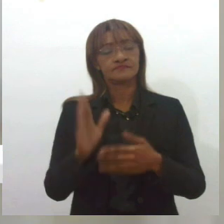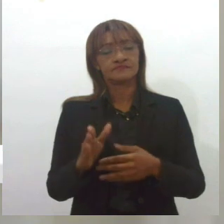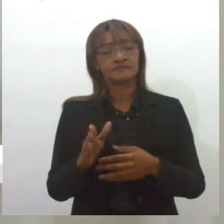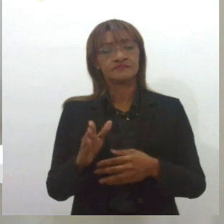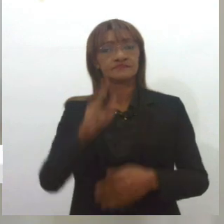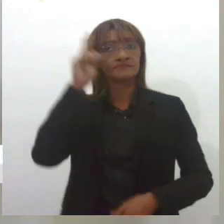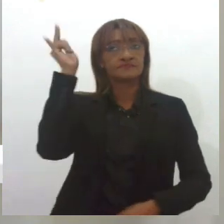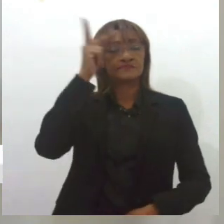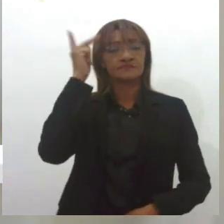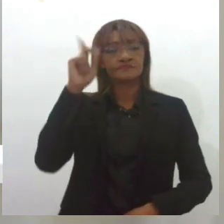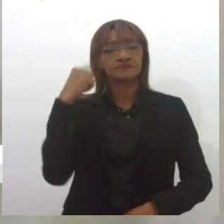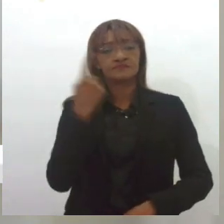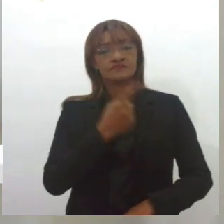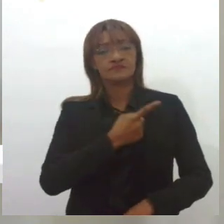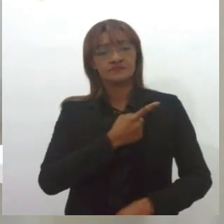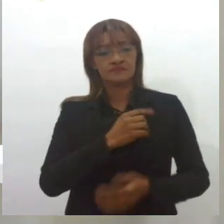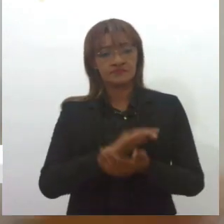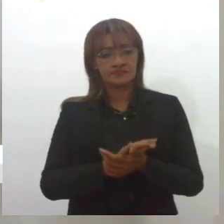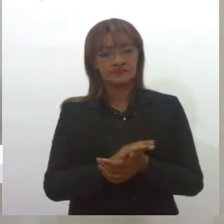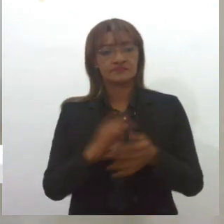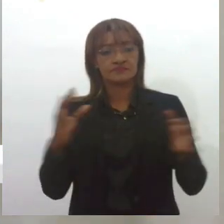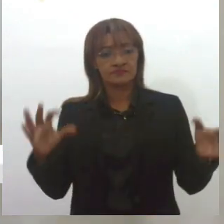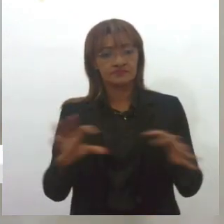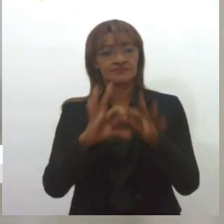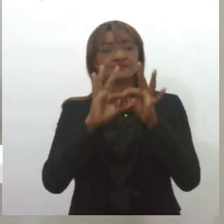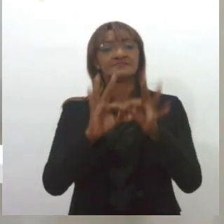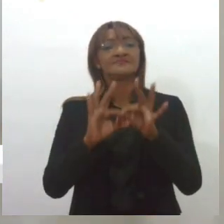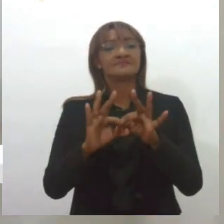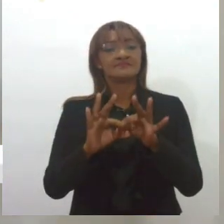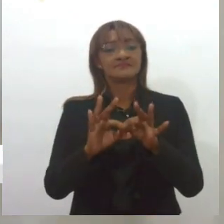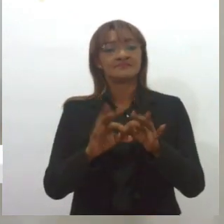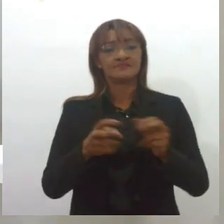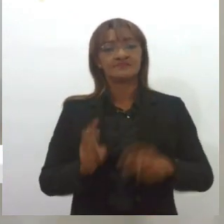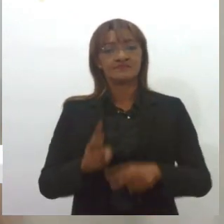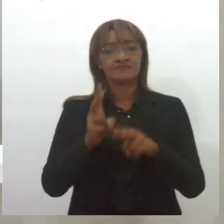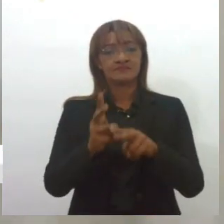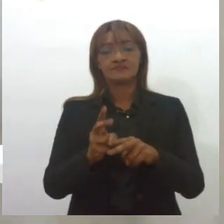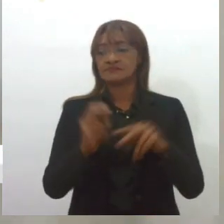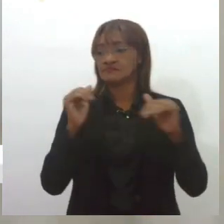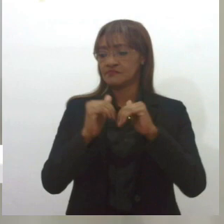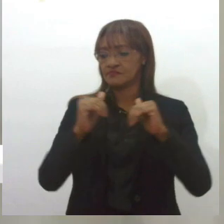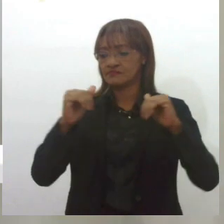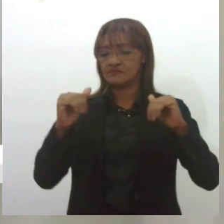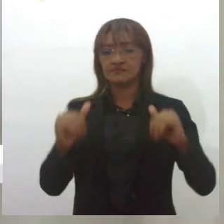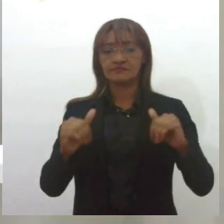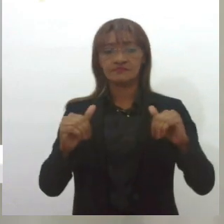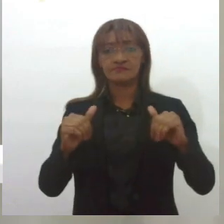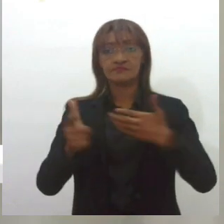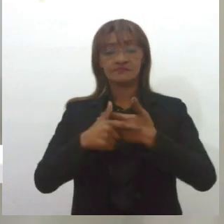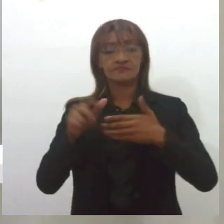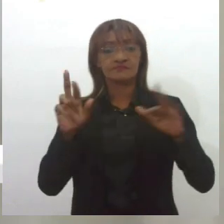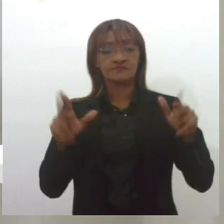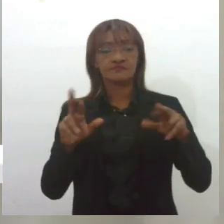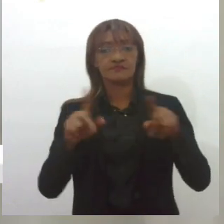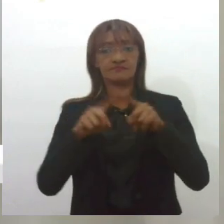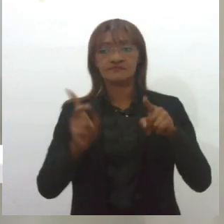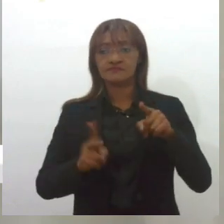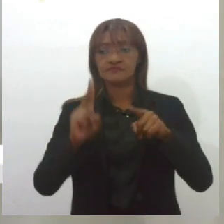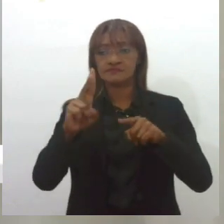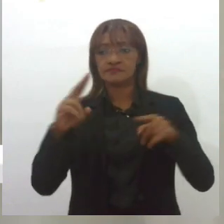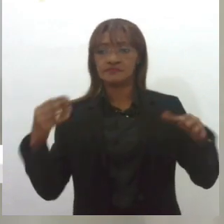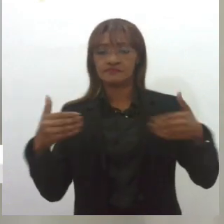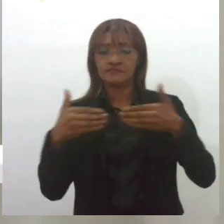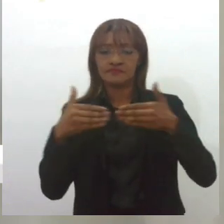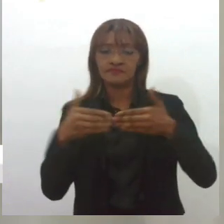história do Bombeiro Militar. Nós fomos um dia unidos e agora estamos em compolações diferentes, mas uma sempre completou a outra, nós somos muito